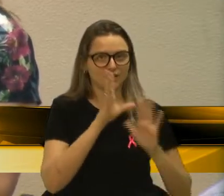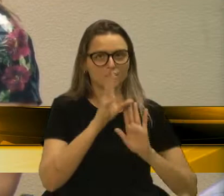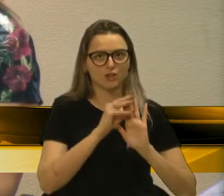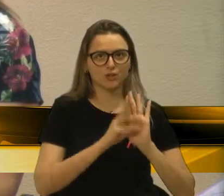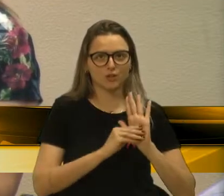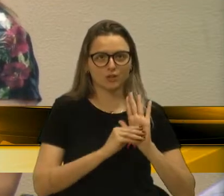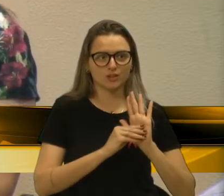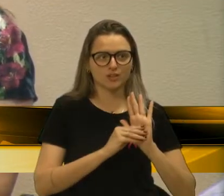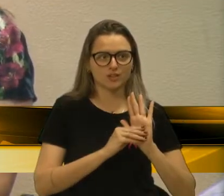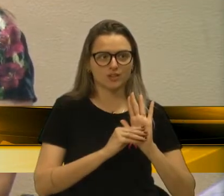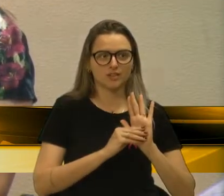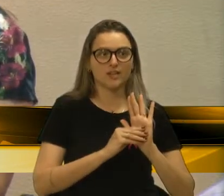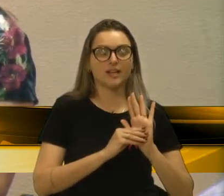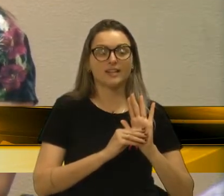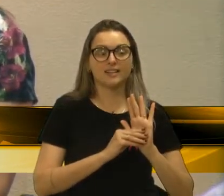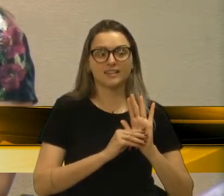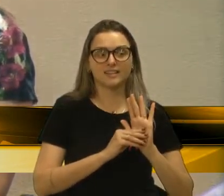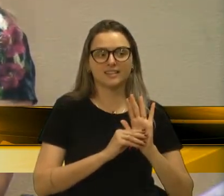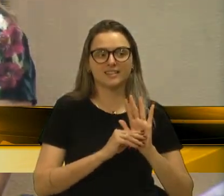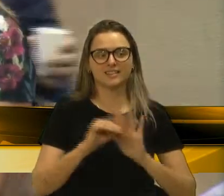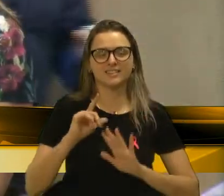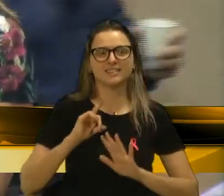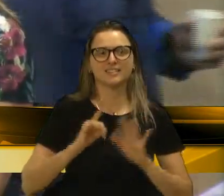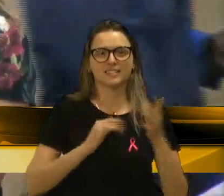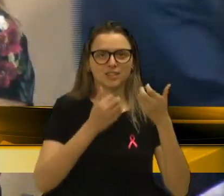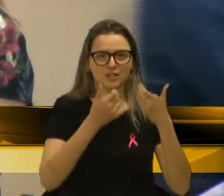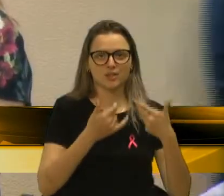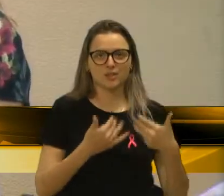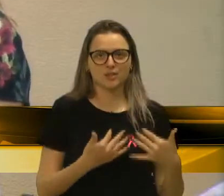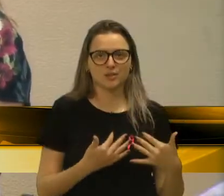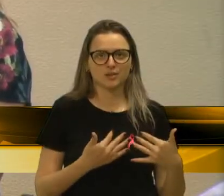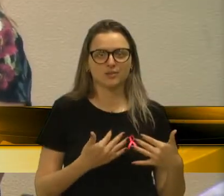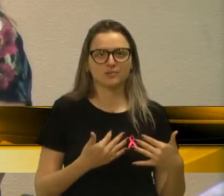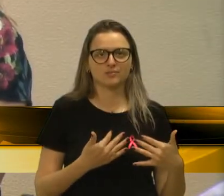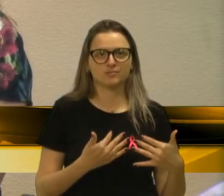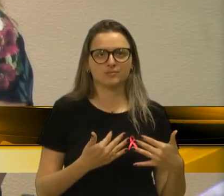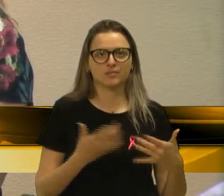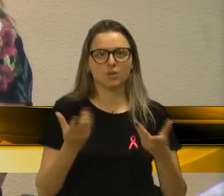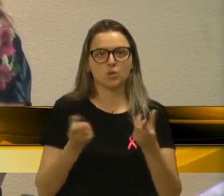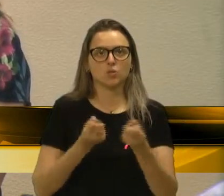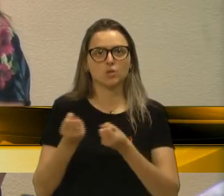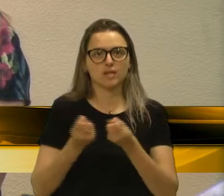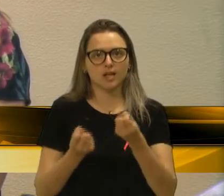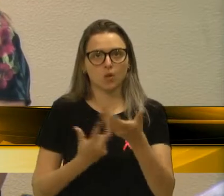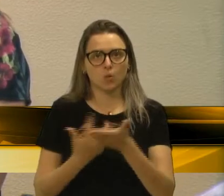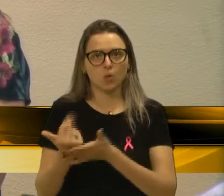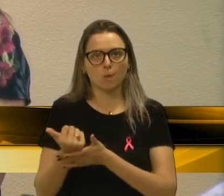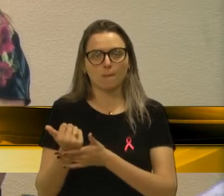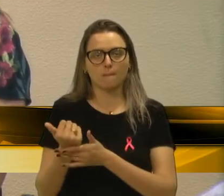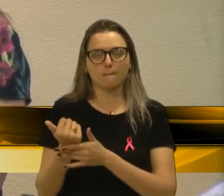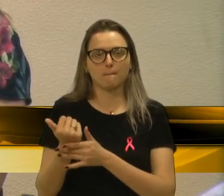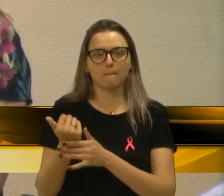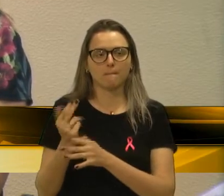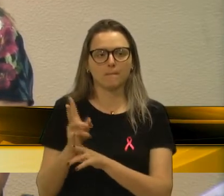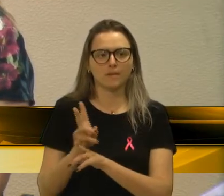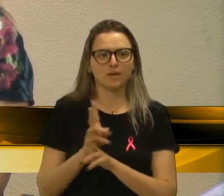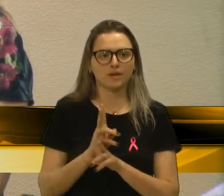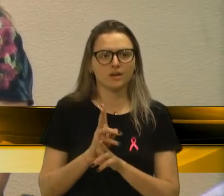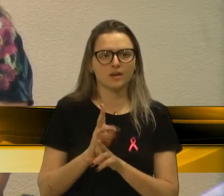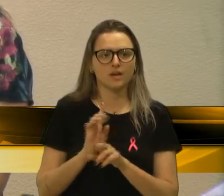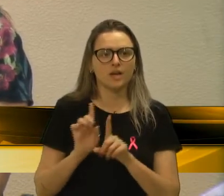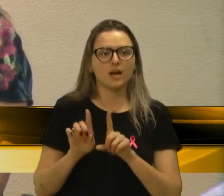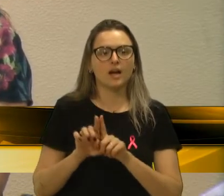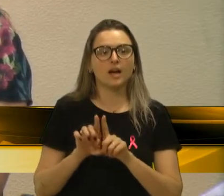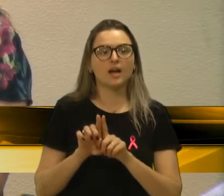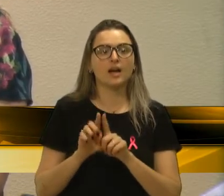motivos, quando explica em razão aos veículos que seriam adquiridos pela guarda municipal, pela área de